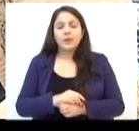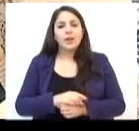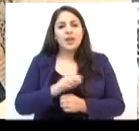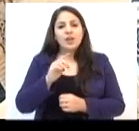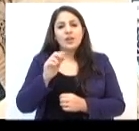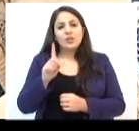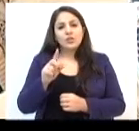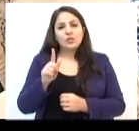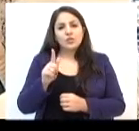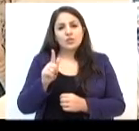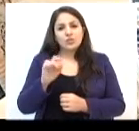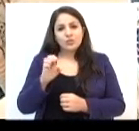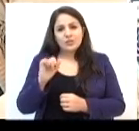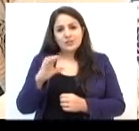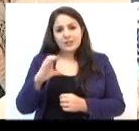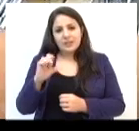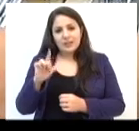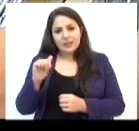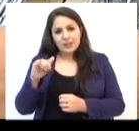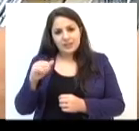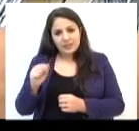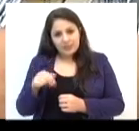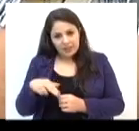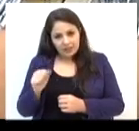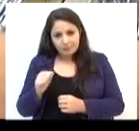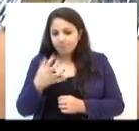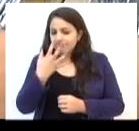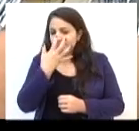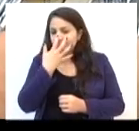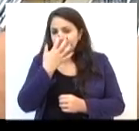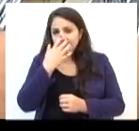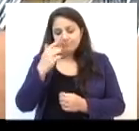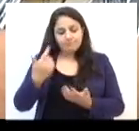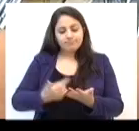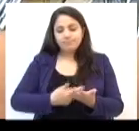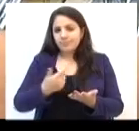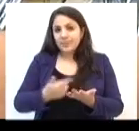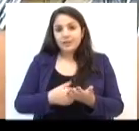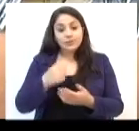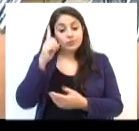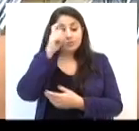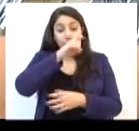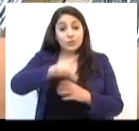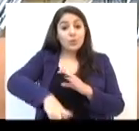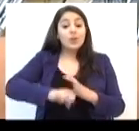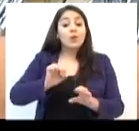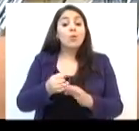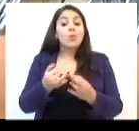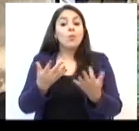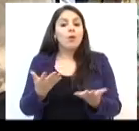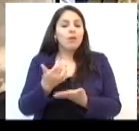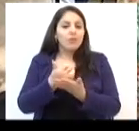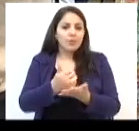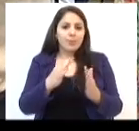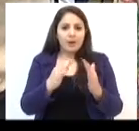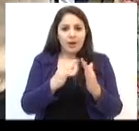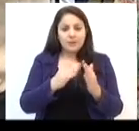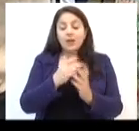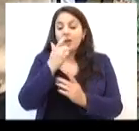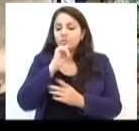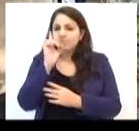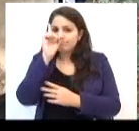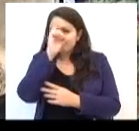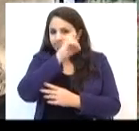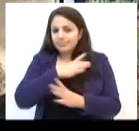estava encantada pelos discos e assim ficou difícil escolher qual deles levar para casa. Na verdade, são bem